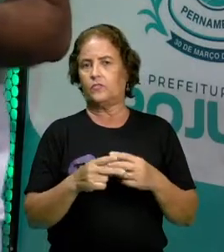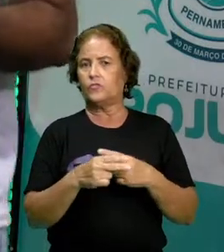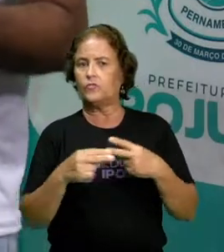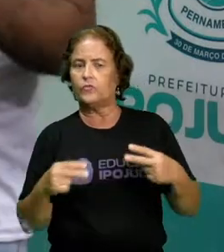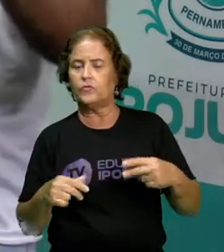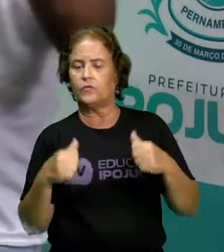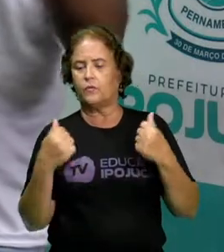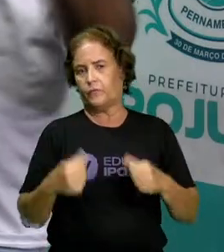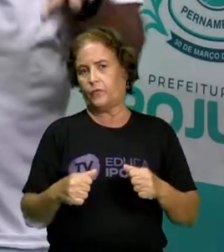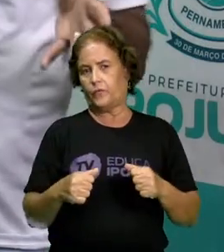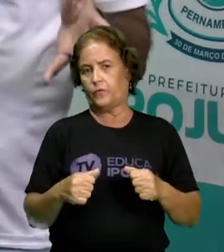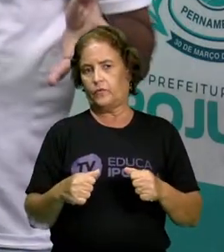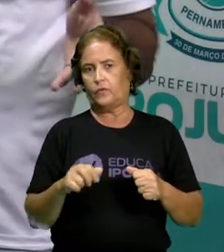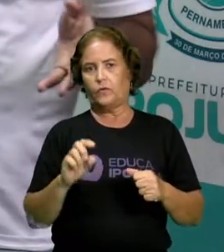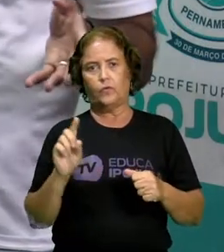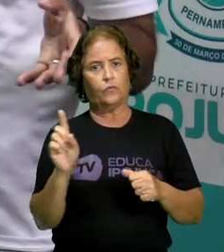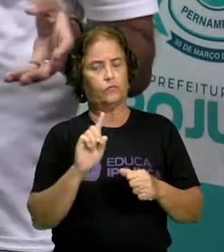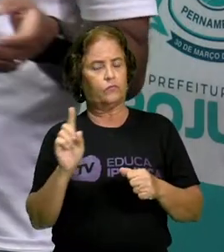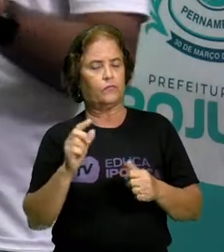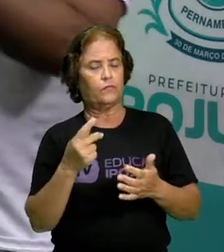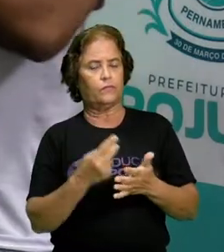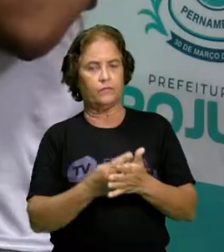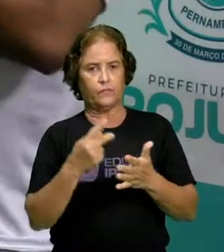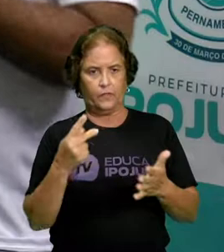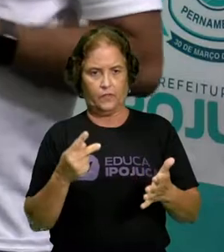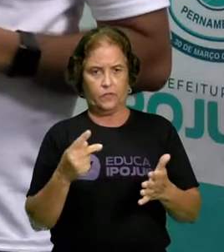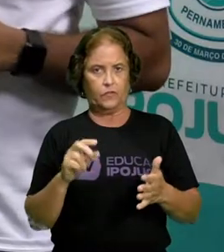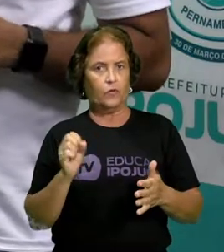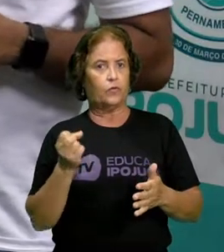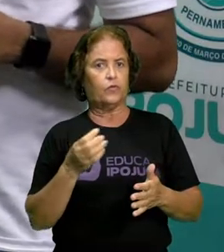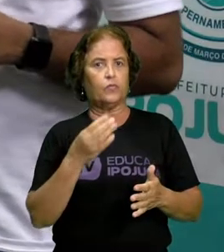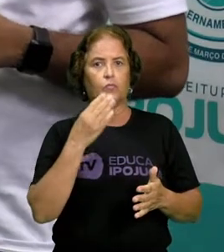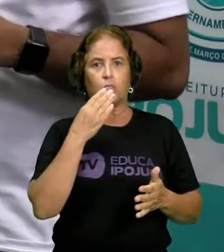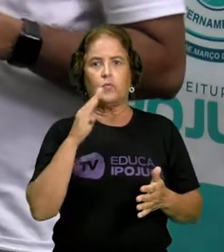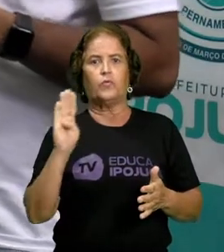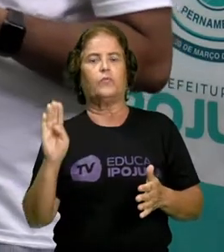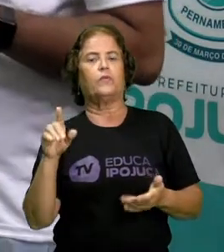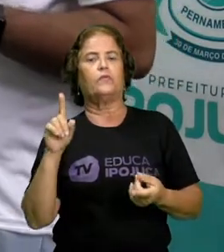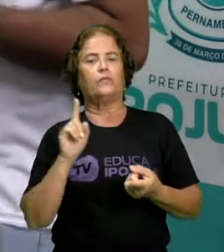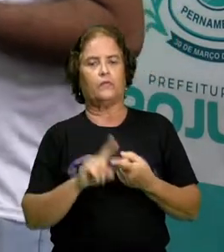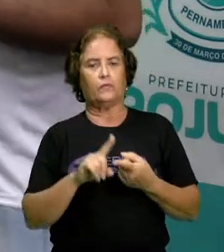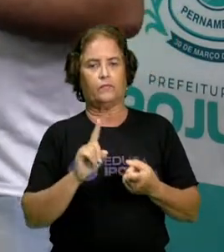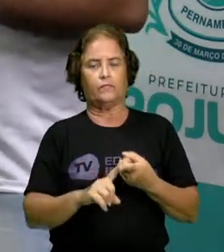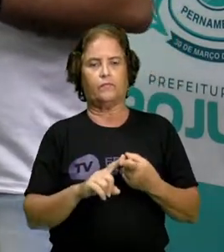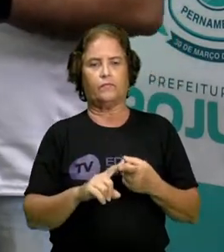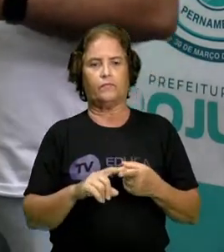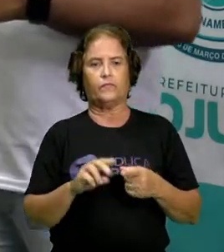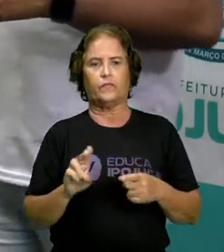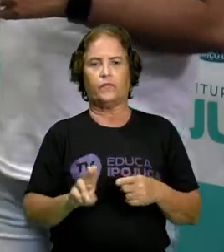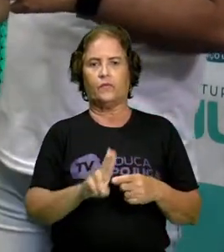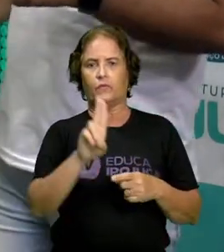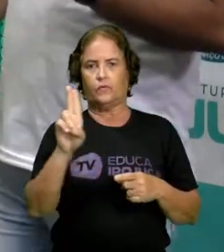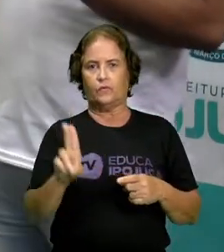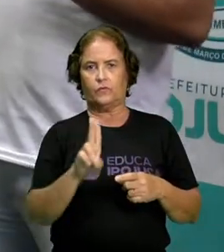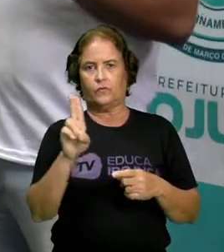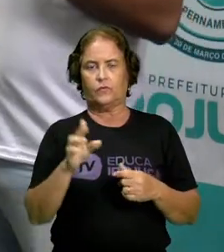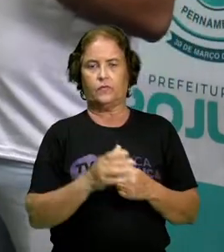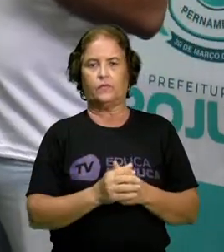Tá bom? Ou quando eu prometo alguma coisa também, aí eu uso o Will. Vamos lá!